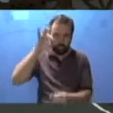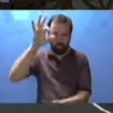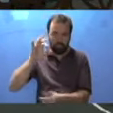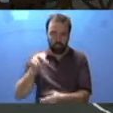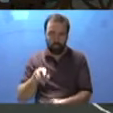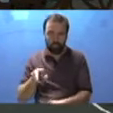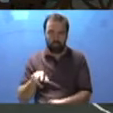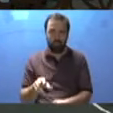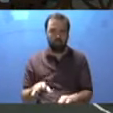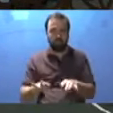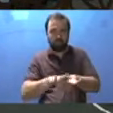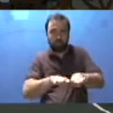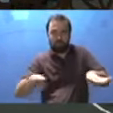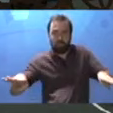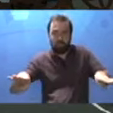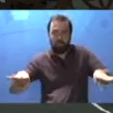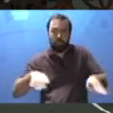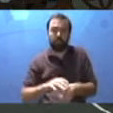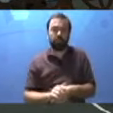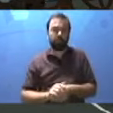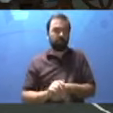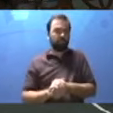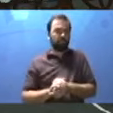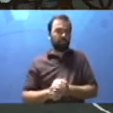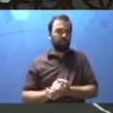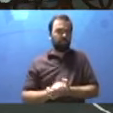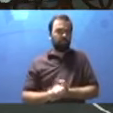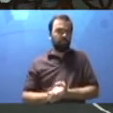altura. E a base bem plana.